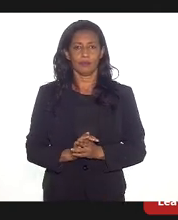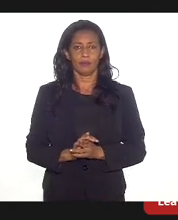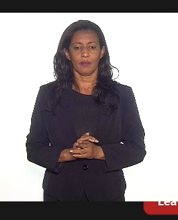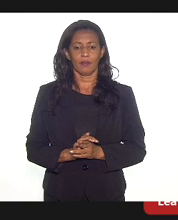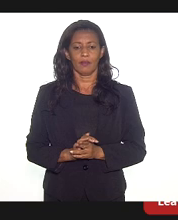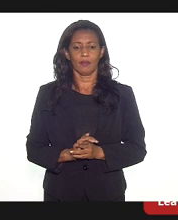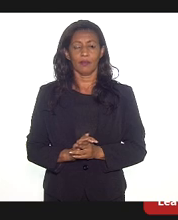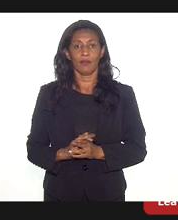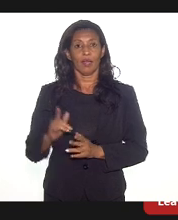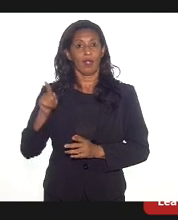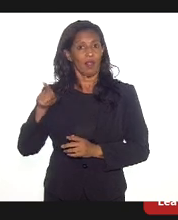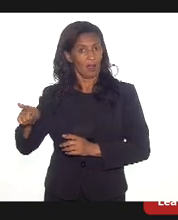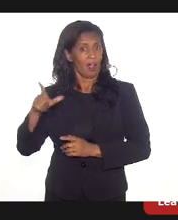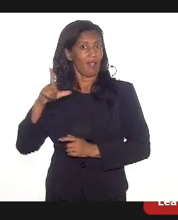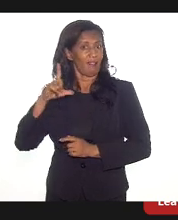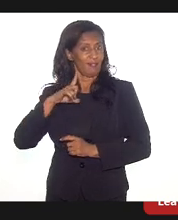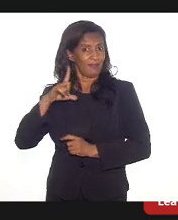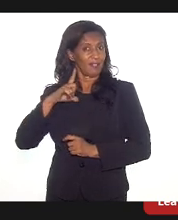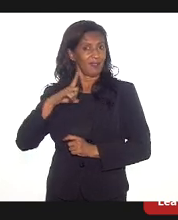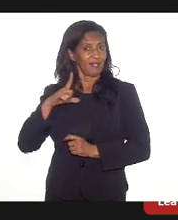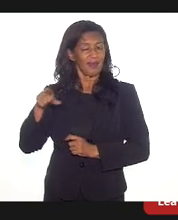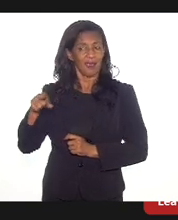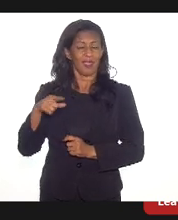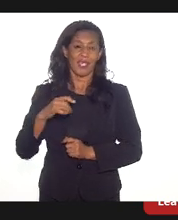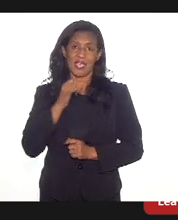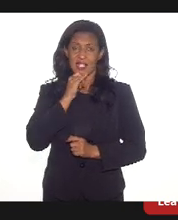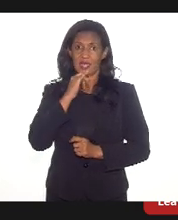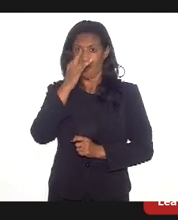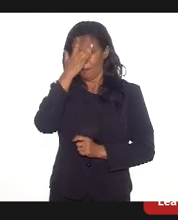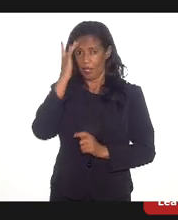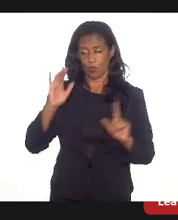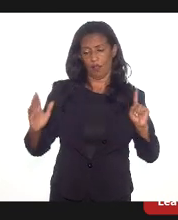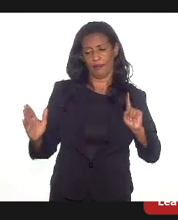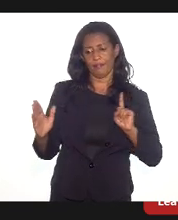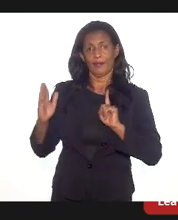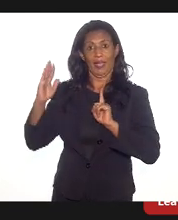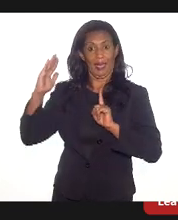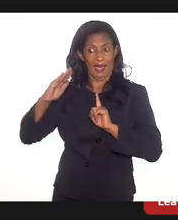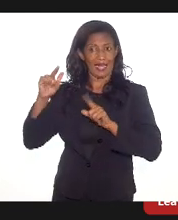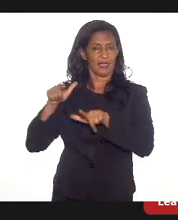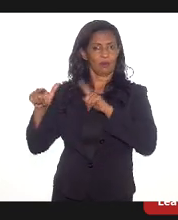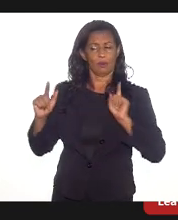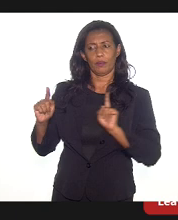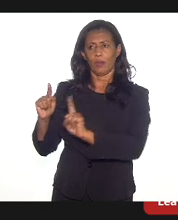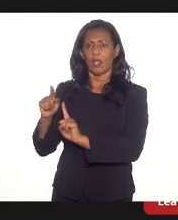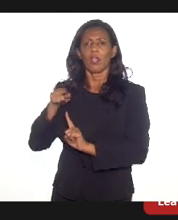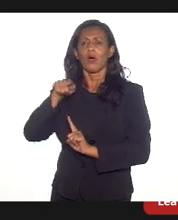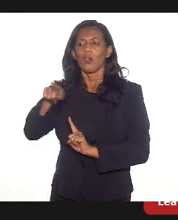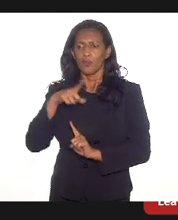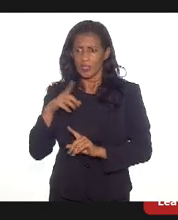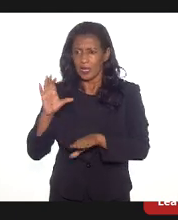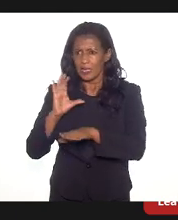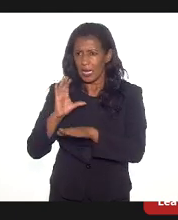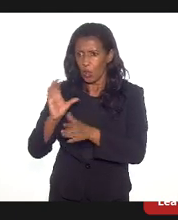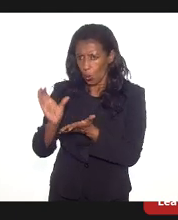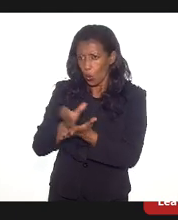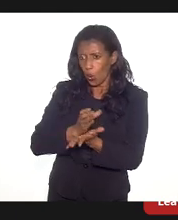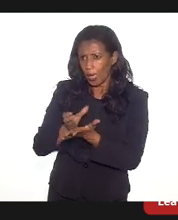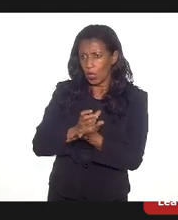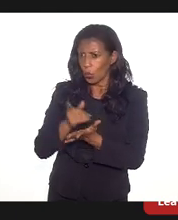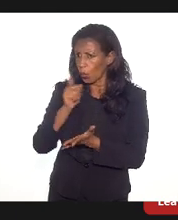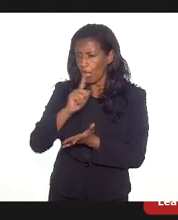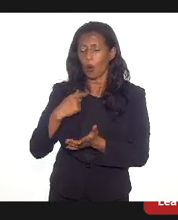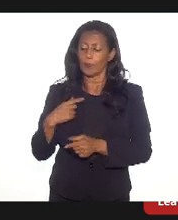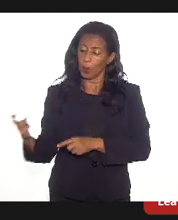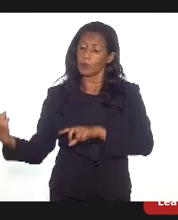justamente essa orientação. Chega lá uma pessoa e fala, eu queria uma vaga de emprego, então, o tem currículo? Não tem? Senta aqui, vamos orientar como é que se faz o